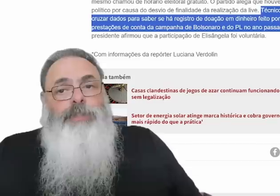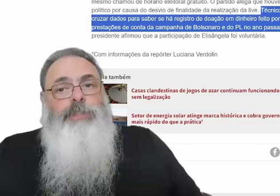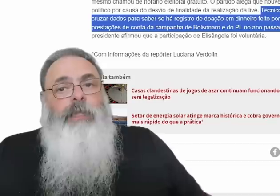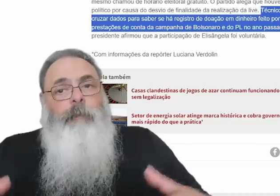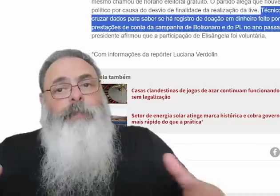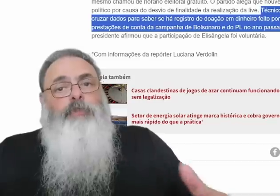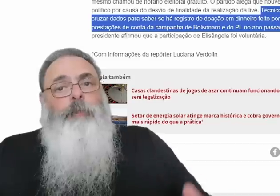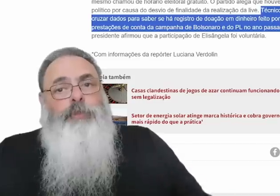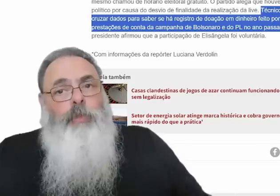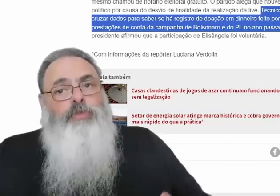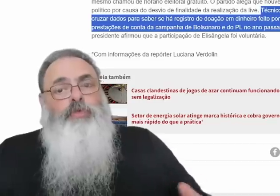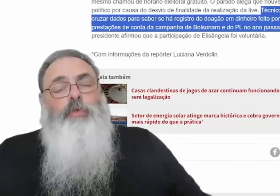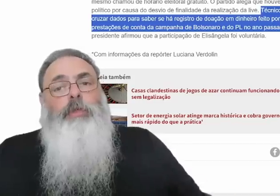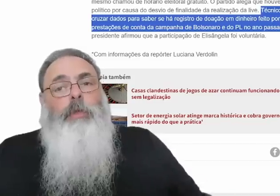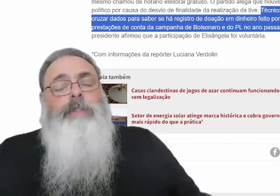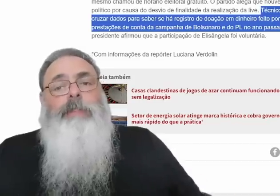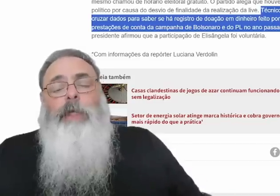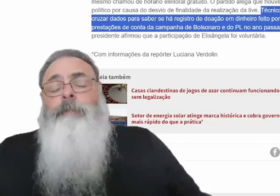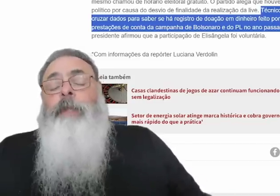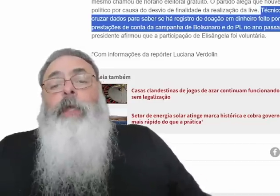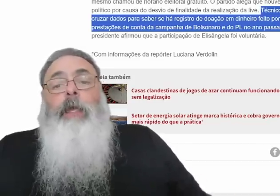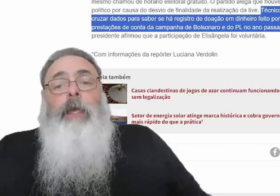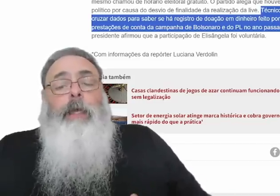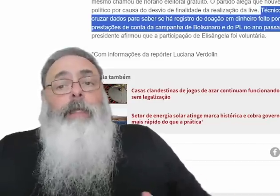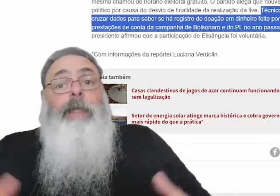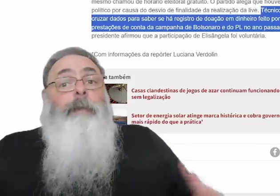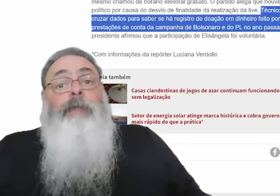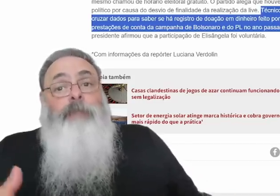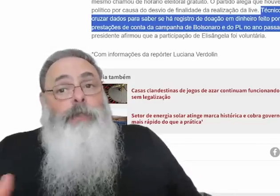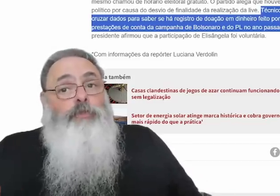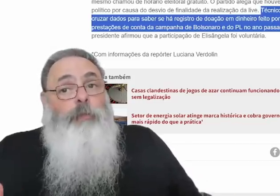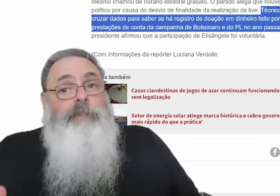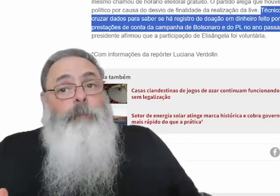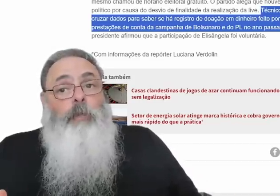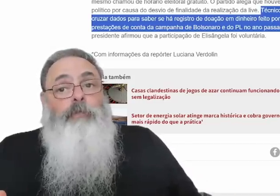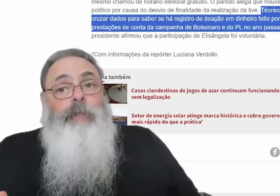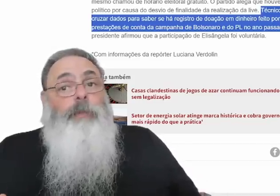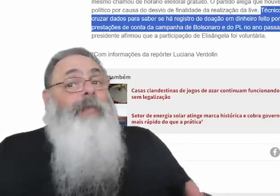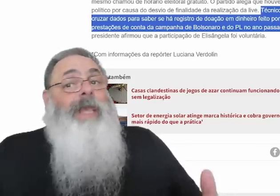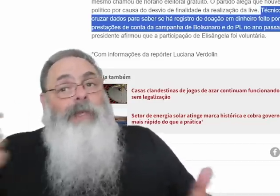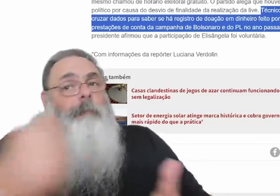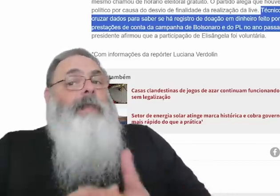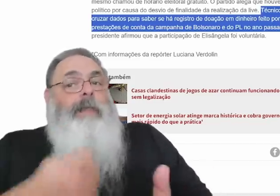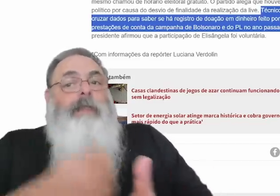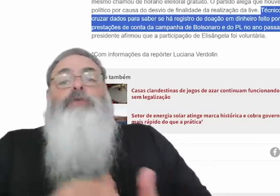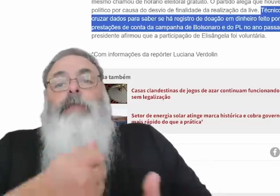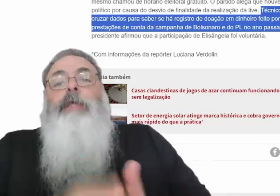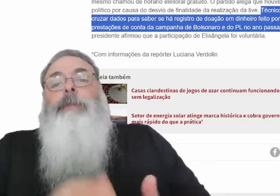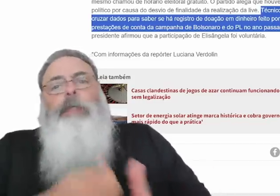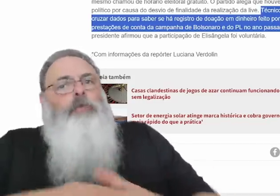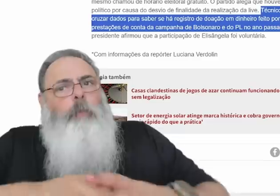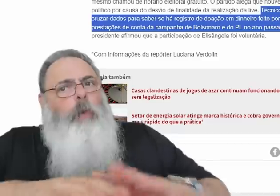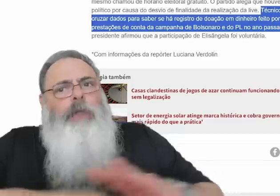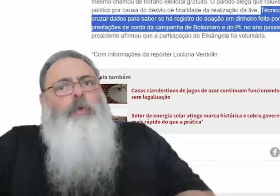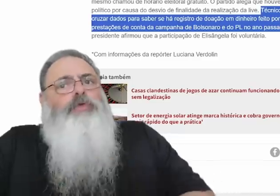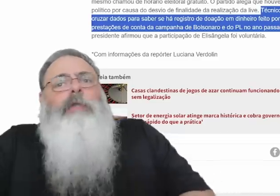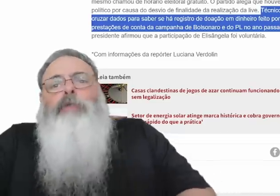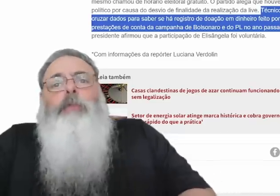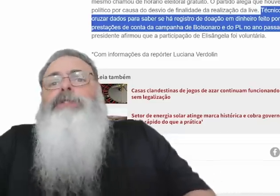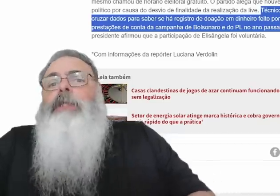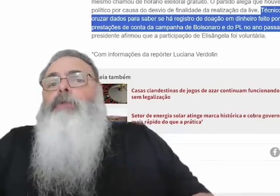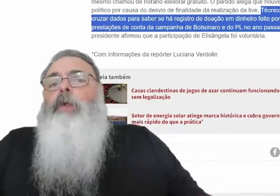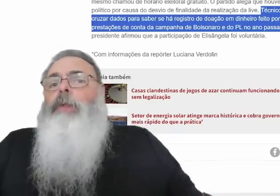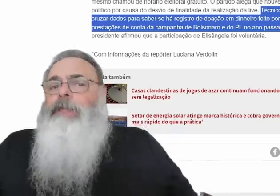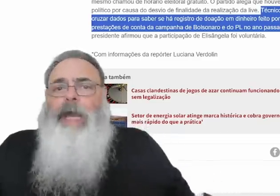intérprete de Libras, com pessoal surdo e coisa e tal. Ele é bem visto por esse povo, né? Então querem bater nisso daí? Não, não pode.